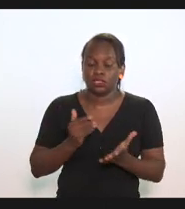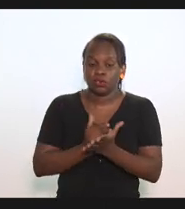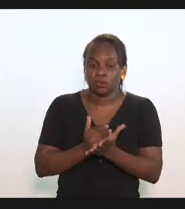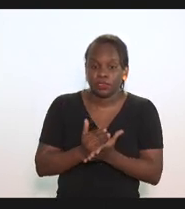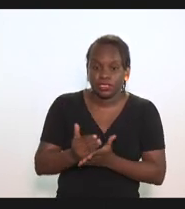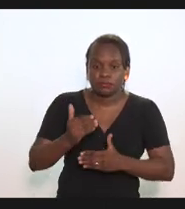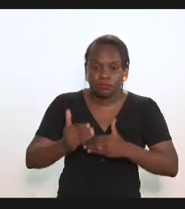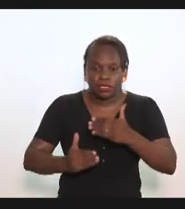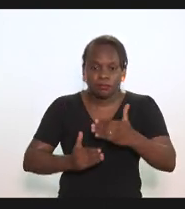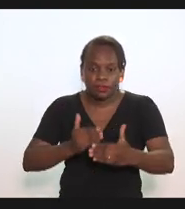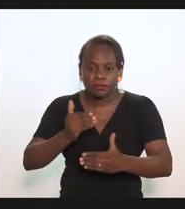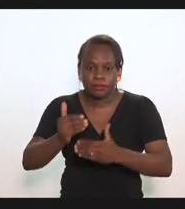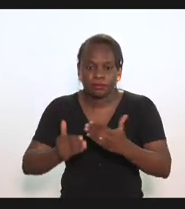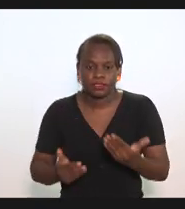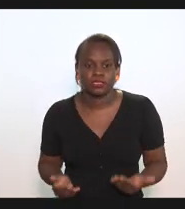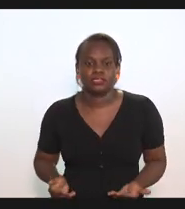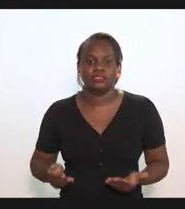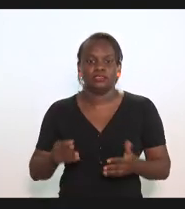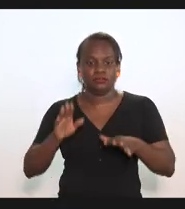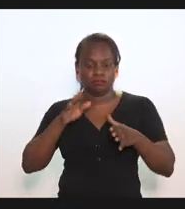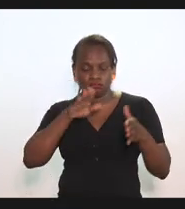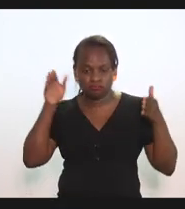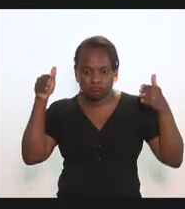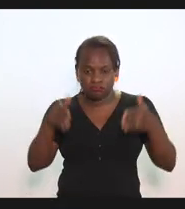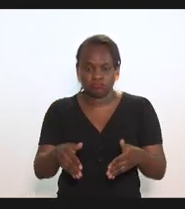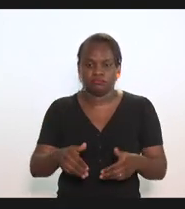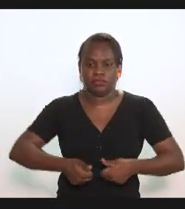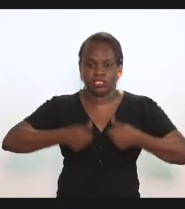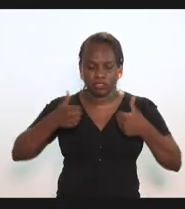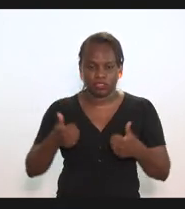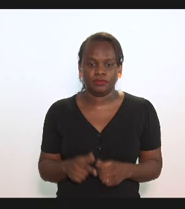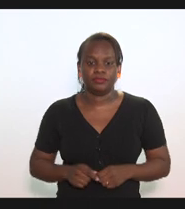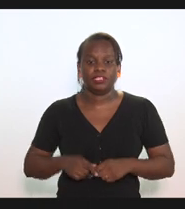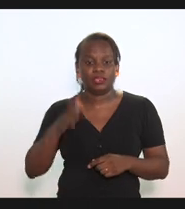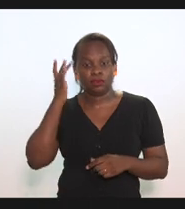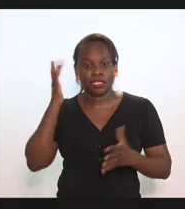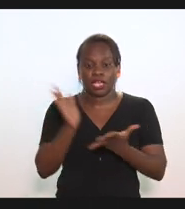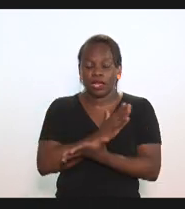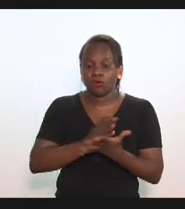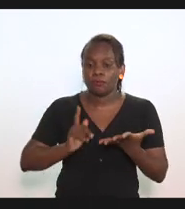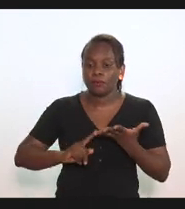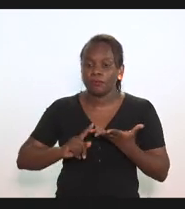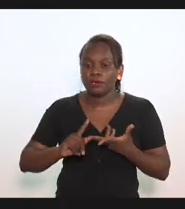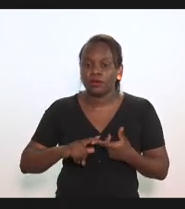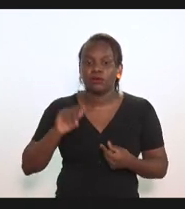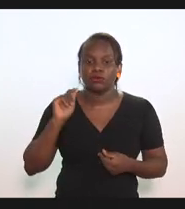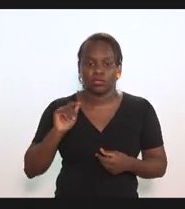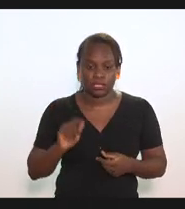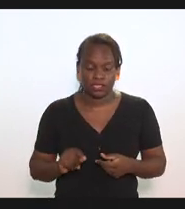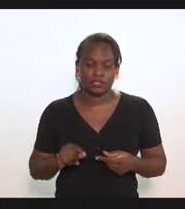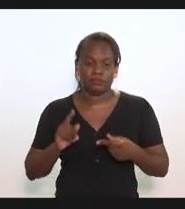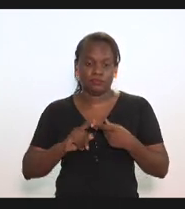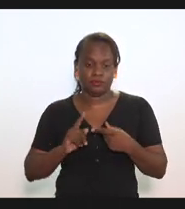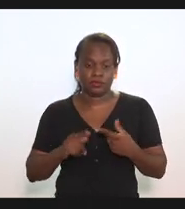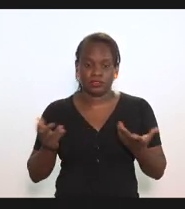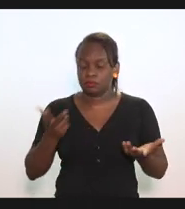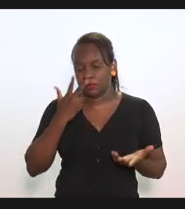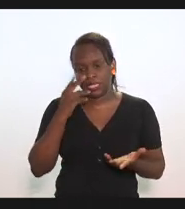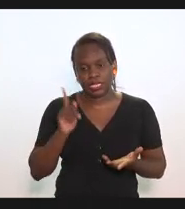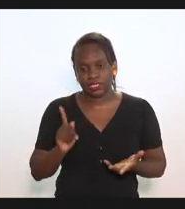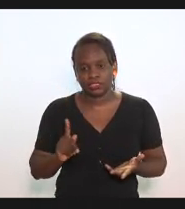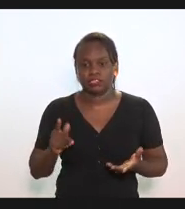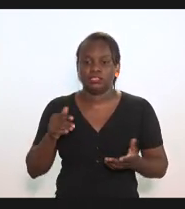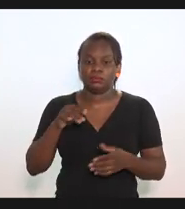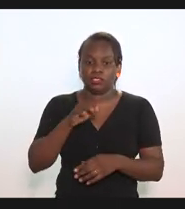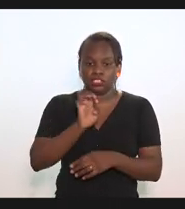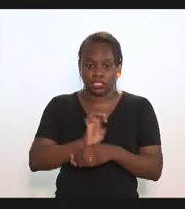a caminhar numa direção quer dizer melhor eu acho que tem alguns pontos o primeiro é que não parece razoável o